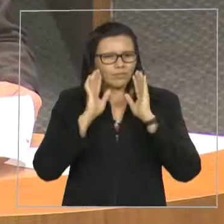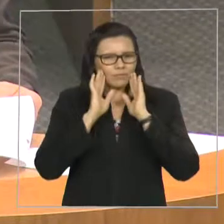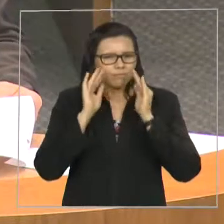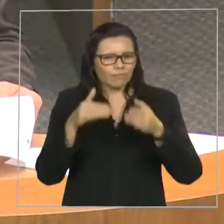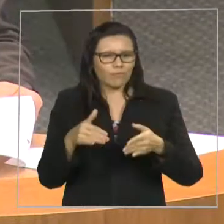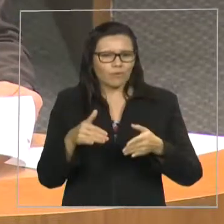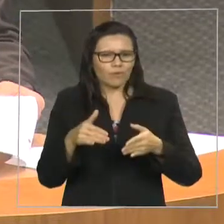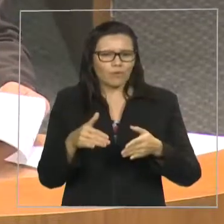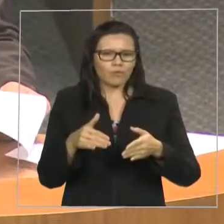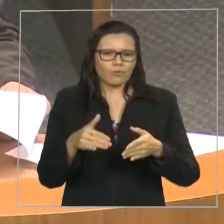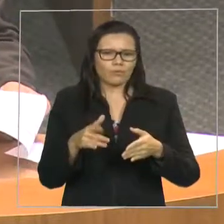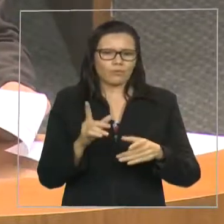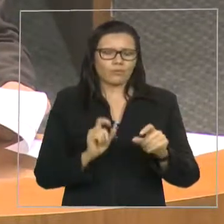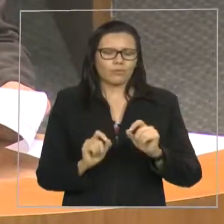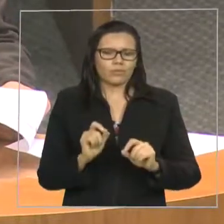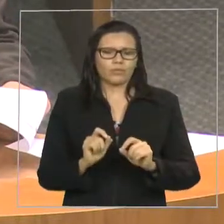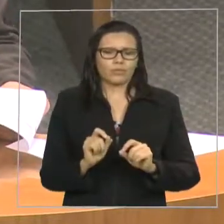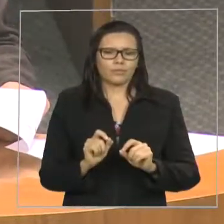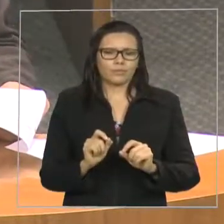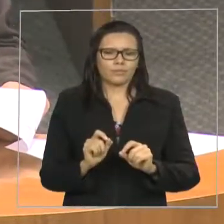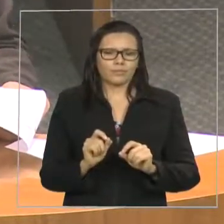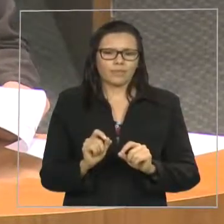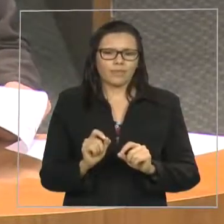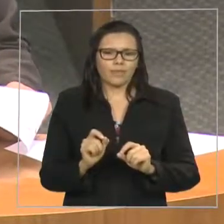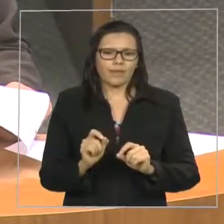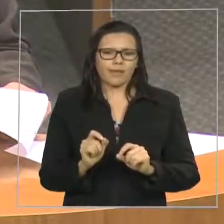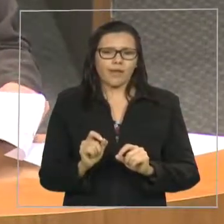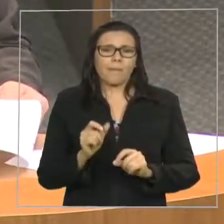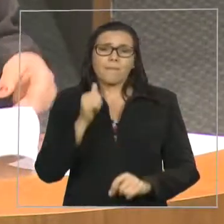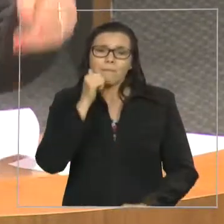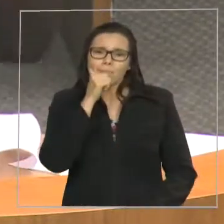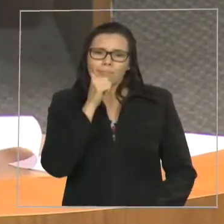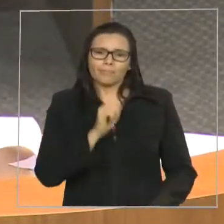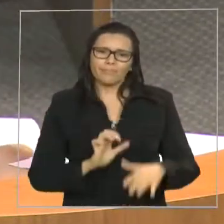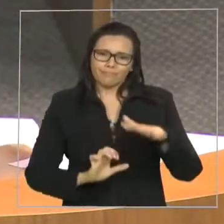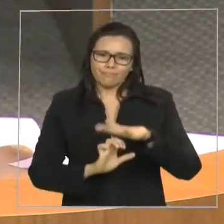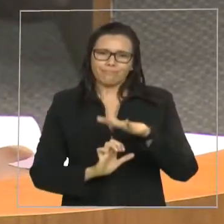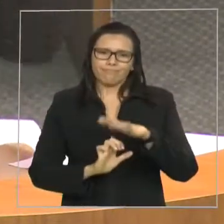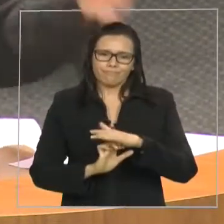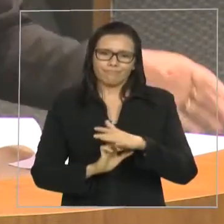o empreendedorismo feminino.